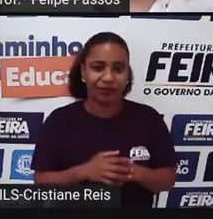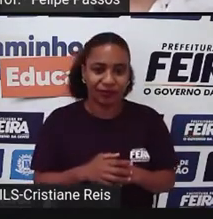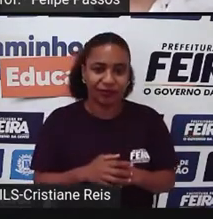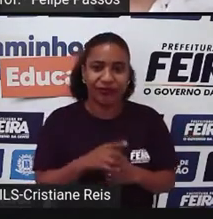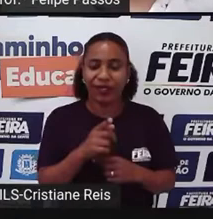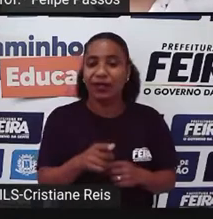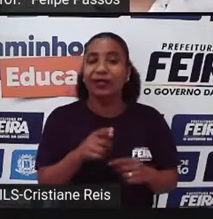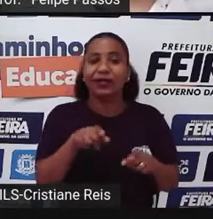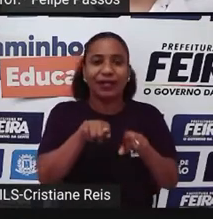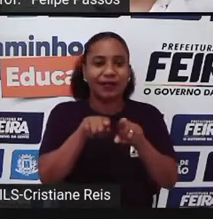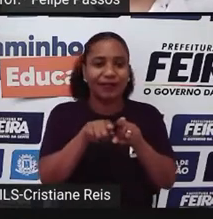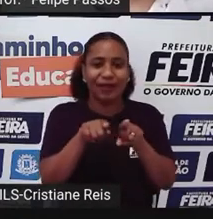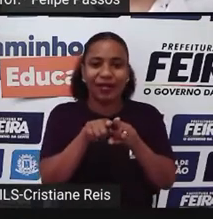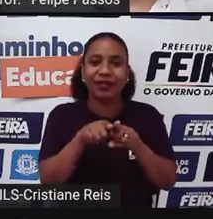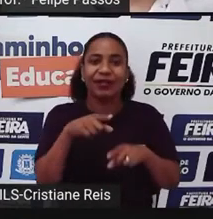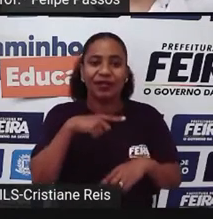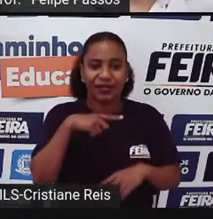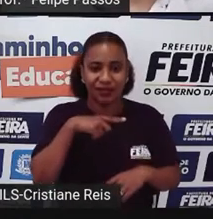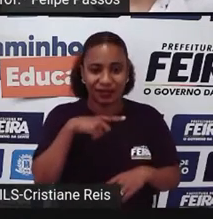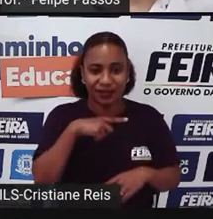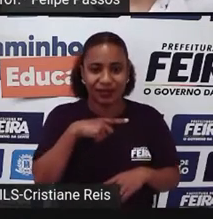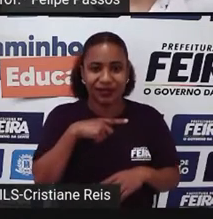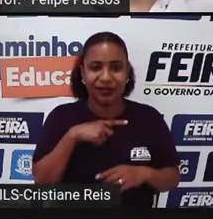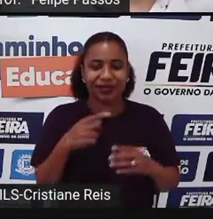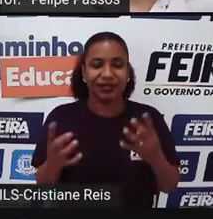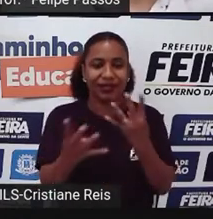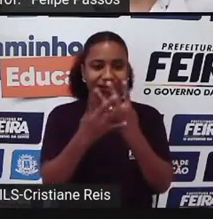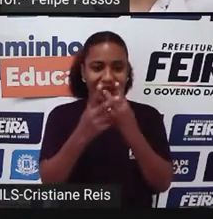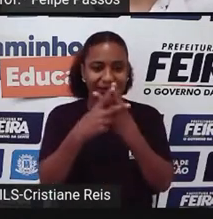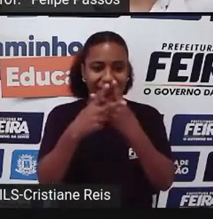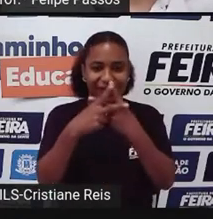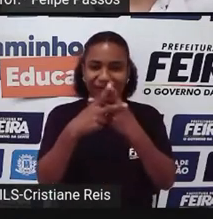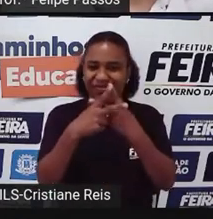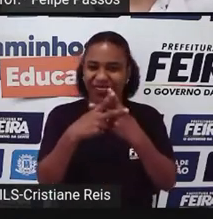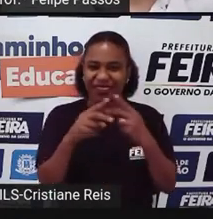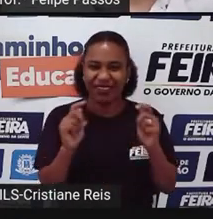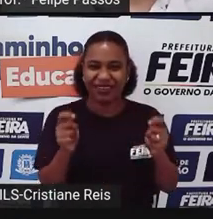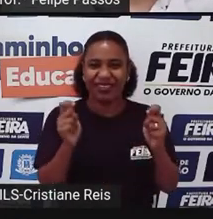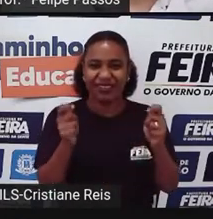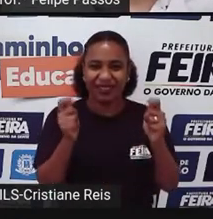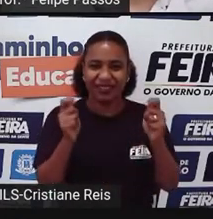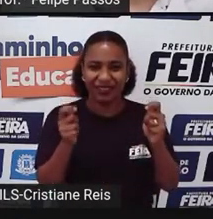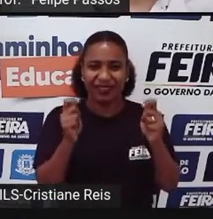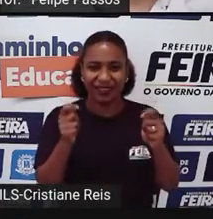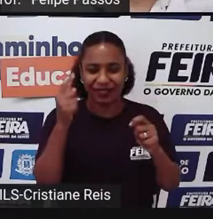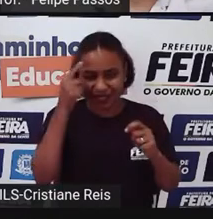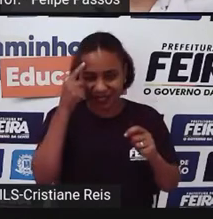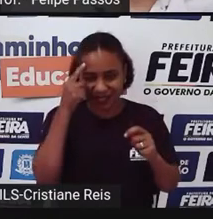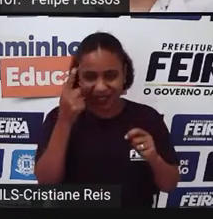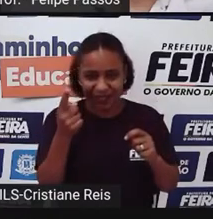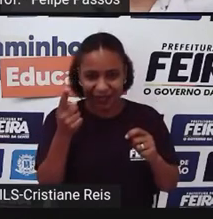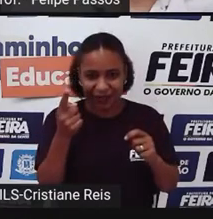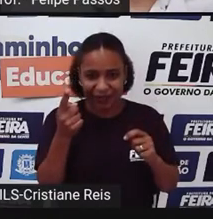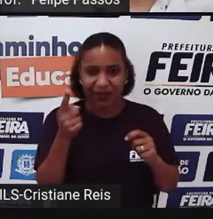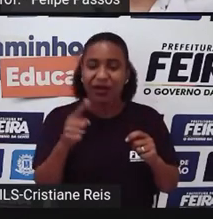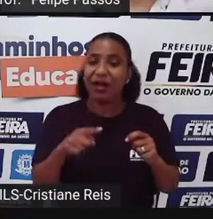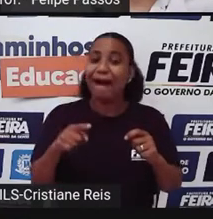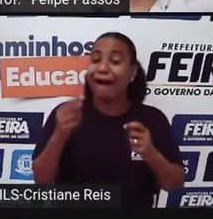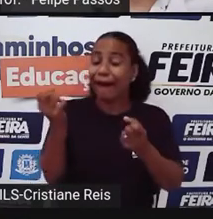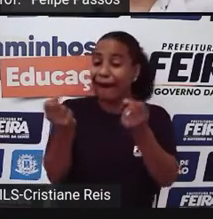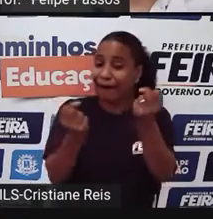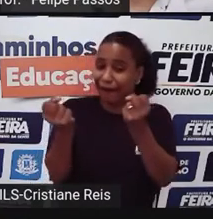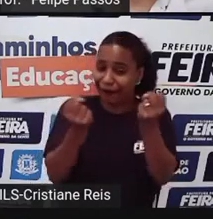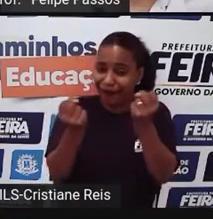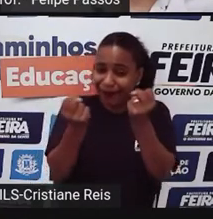Carrocinhas Você quer uma coisa Mais terrível Do que carrocinhas Era uma carrocinha Um carro Onde iam pegando Os cachorros da rua